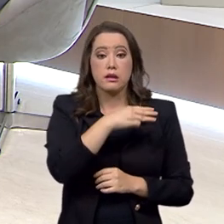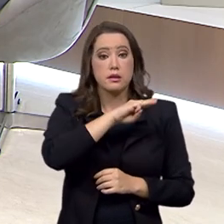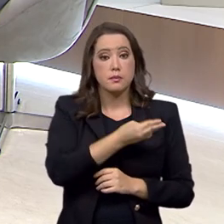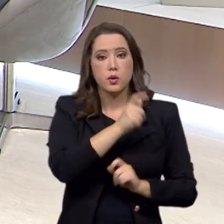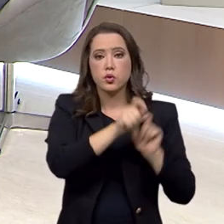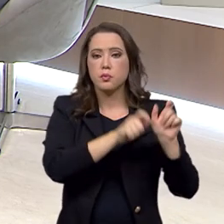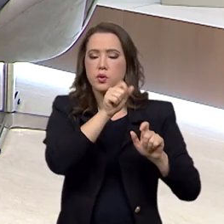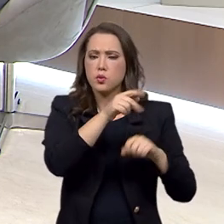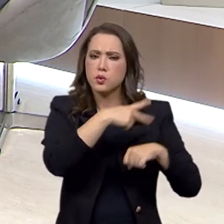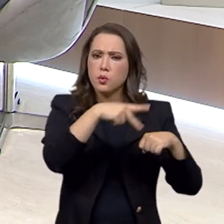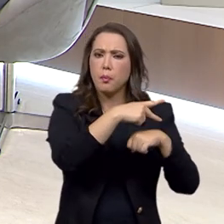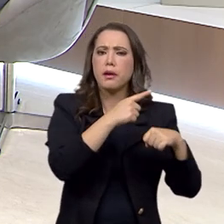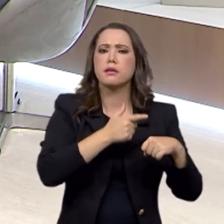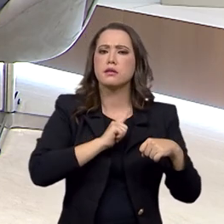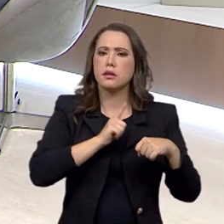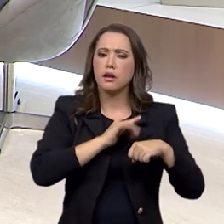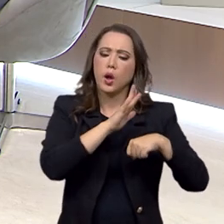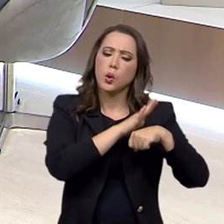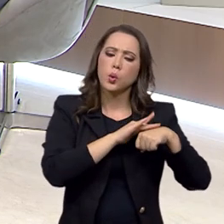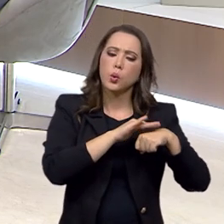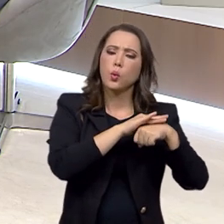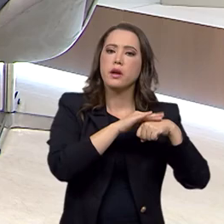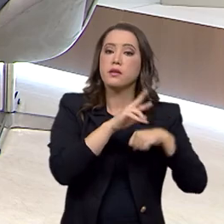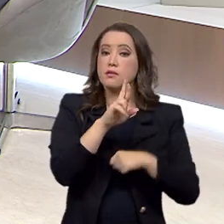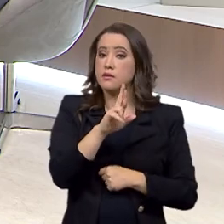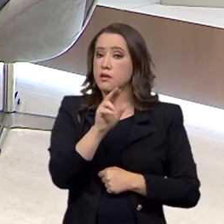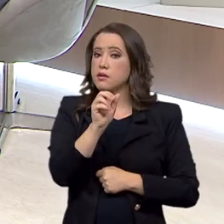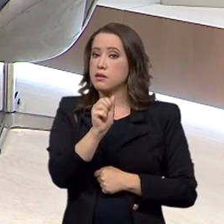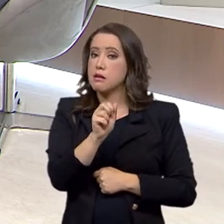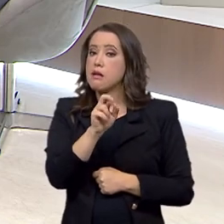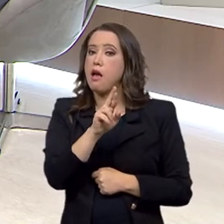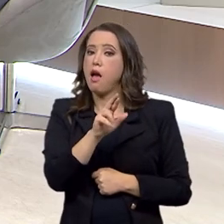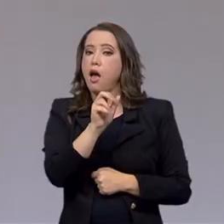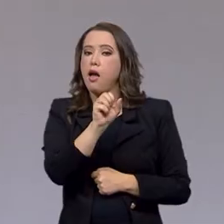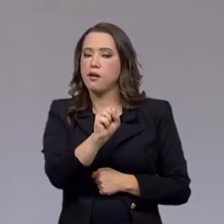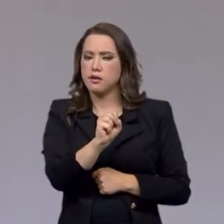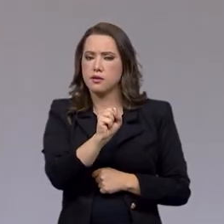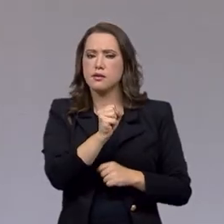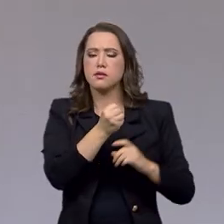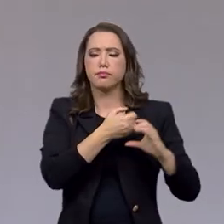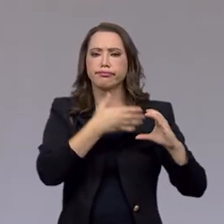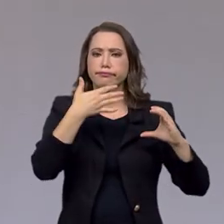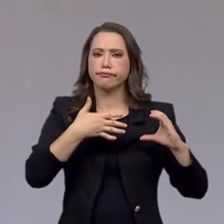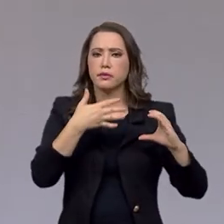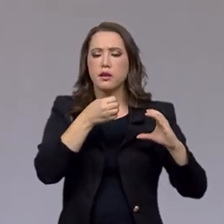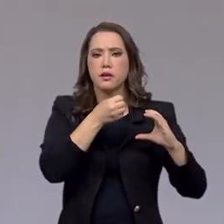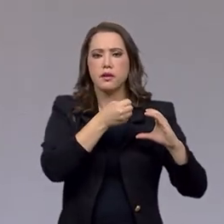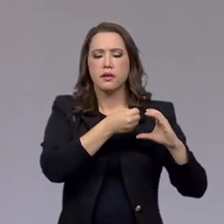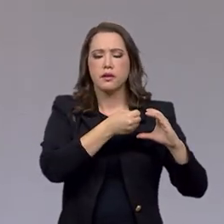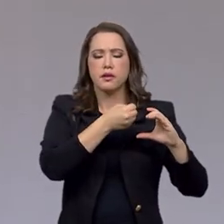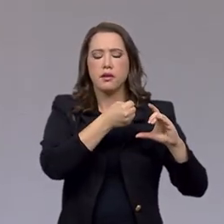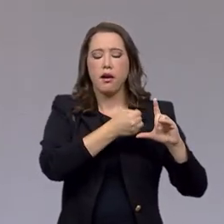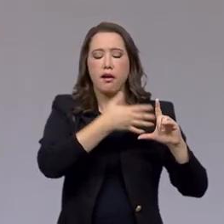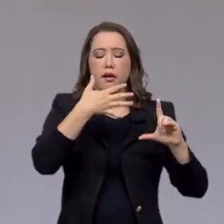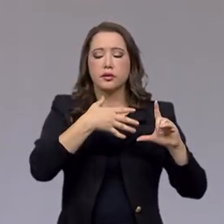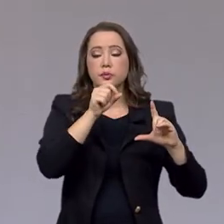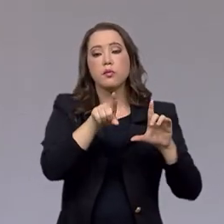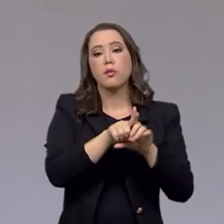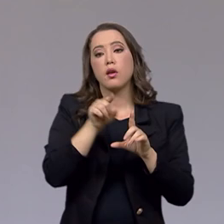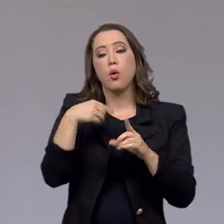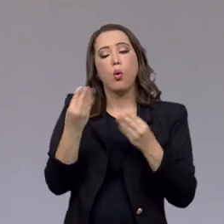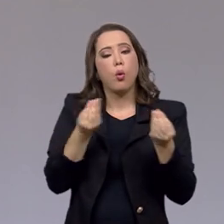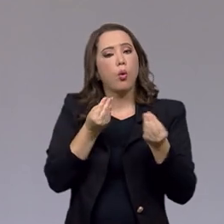país. Queria que o senhor falasse um pouquinho quais foram os desdobramentos desse comitê interministerial, intergovernamental, desde